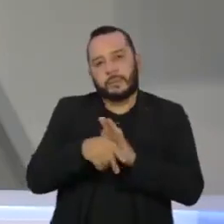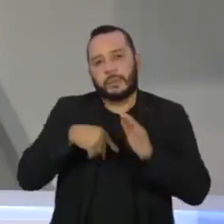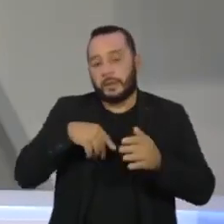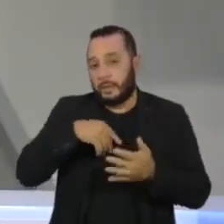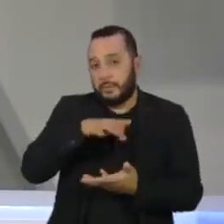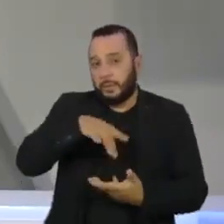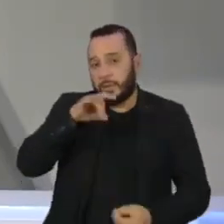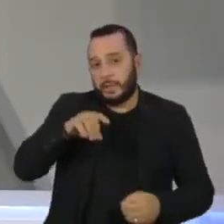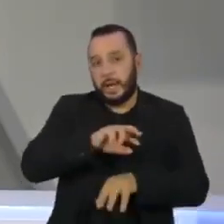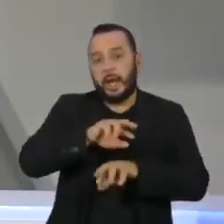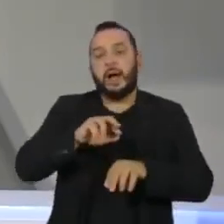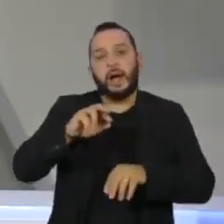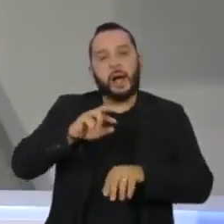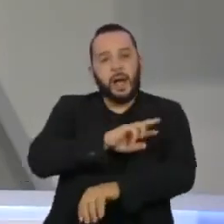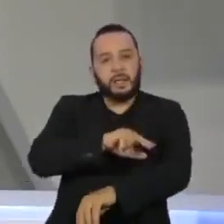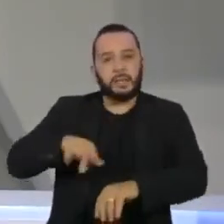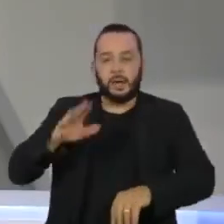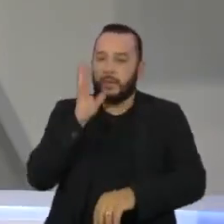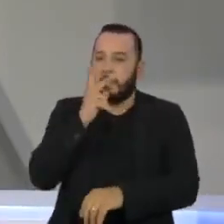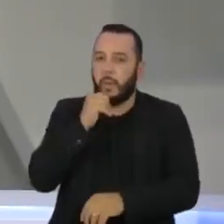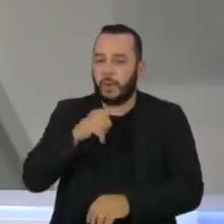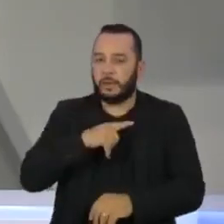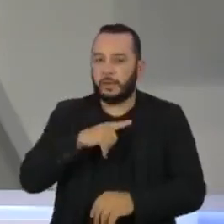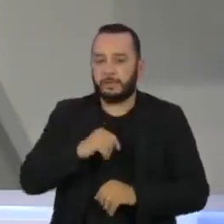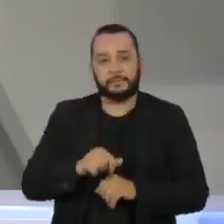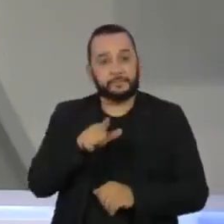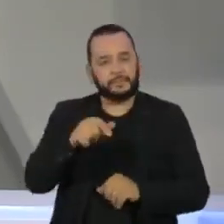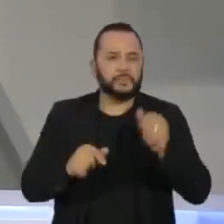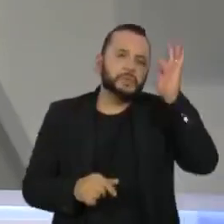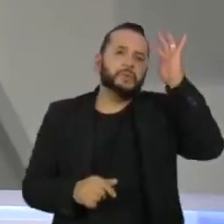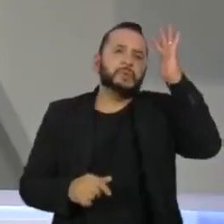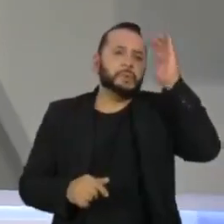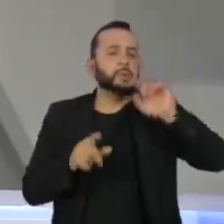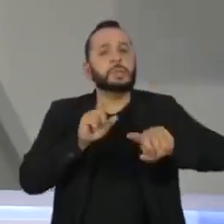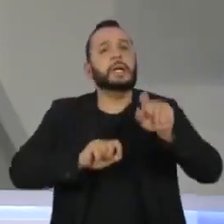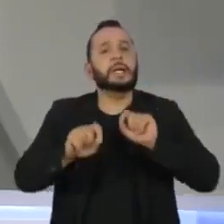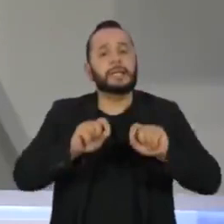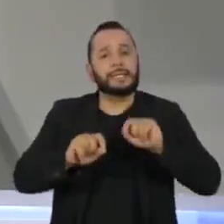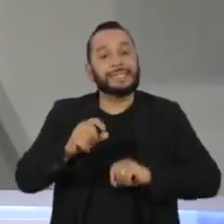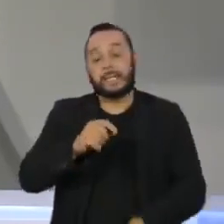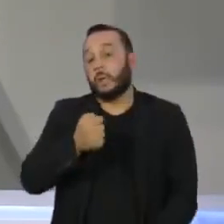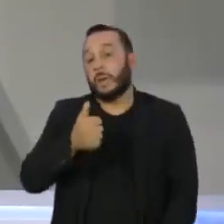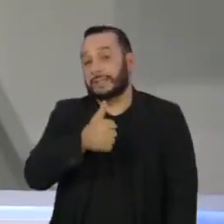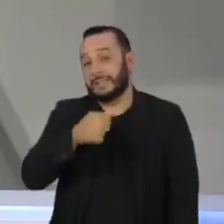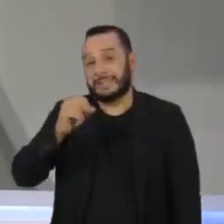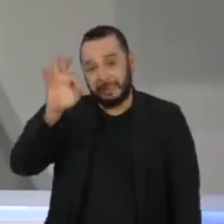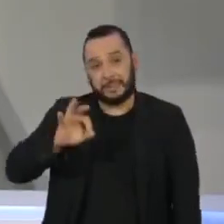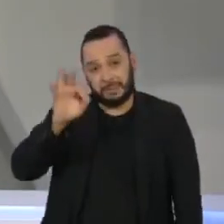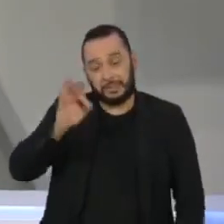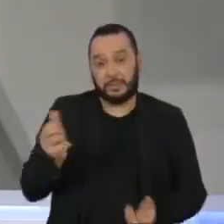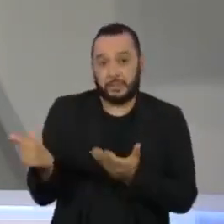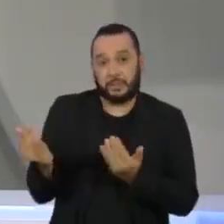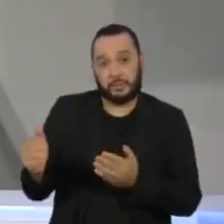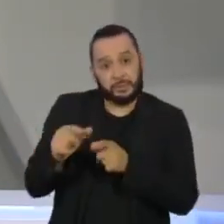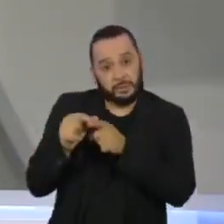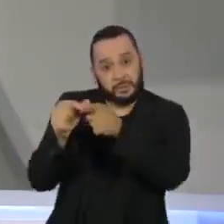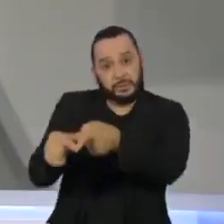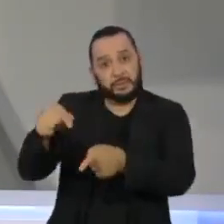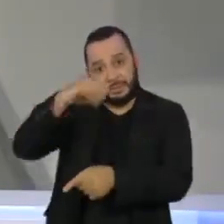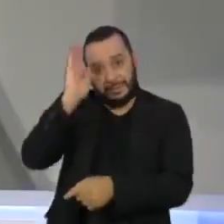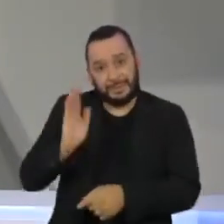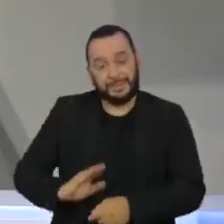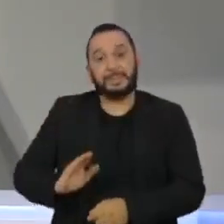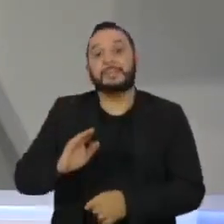Qual é o maior sonho da sua vida? Para quase 100% dos jovens das periferias do Brasil, a resposta foi